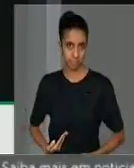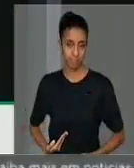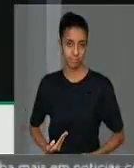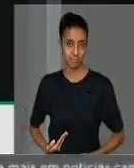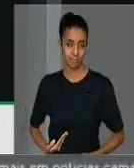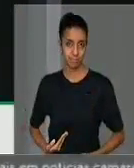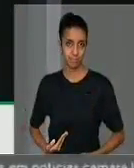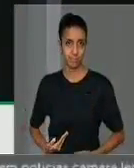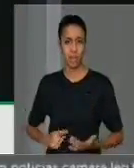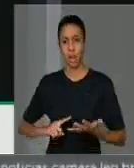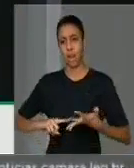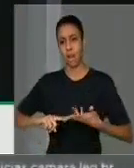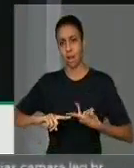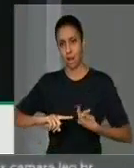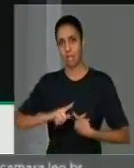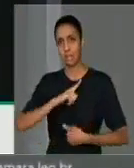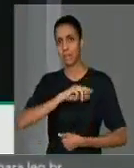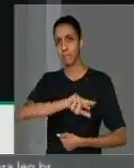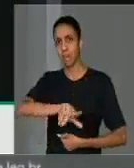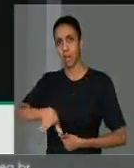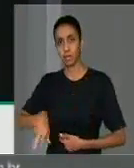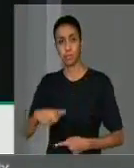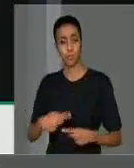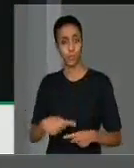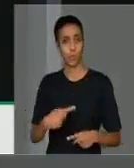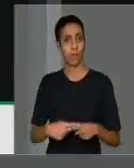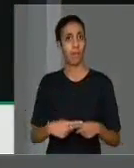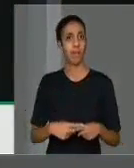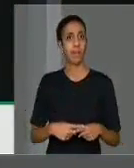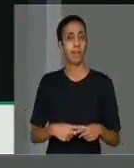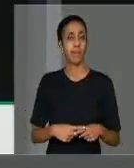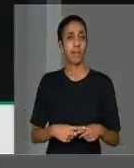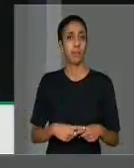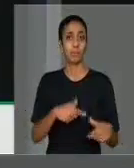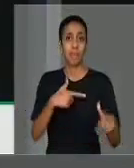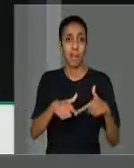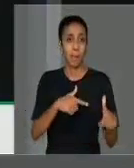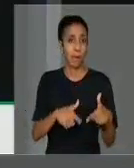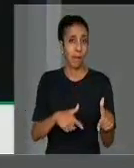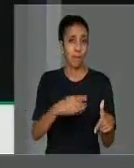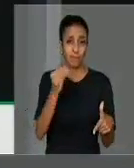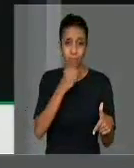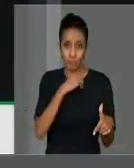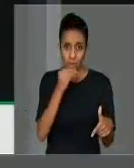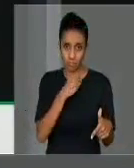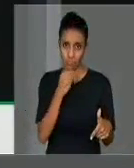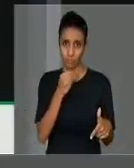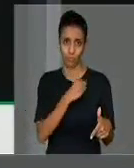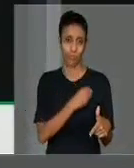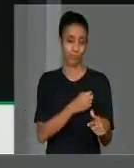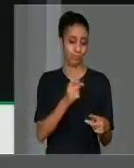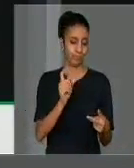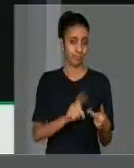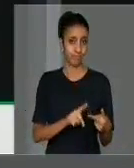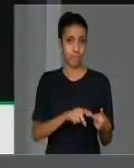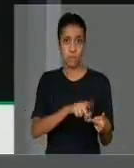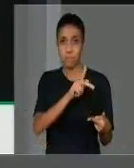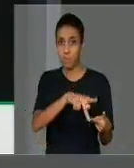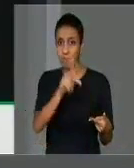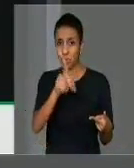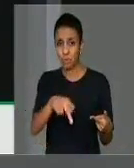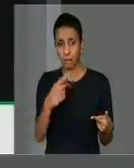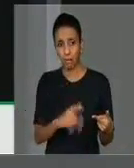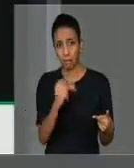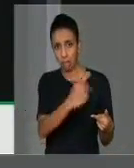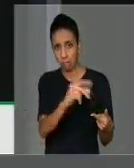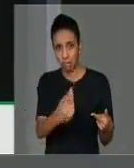motivos, os mais variados. As condições de trabalho inóspitas. Os nossos professores são